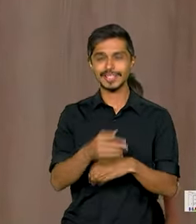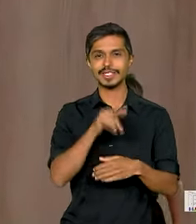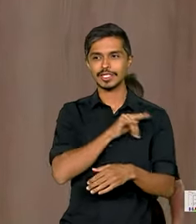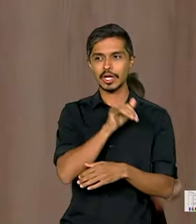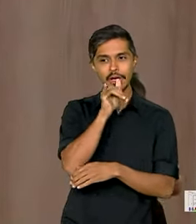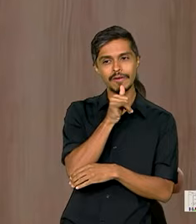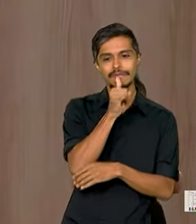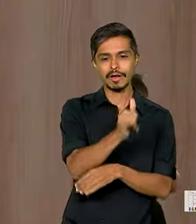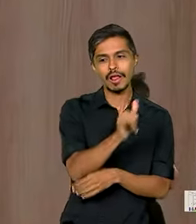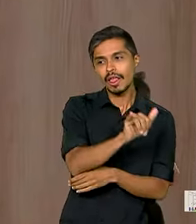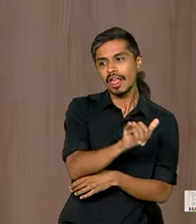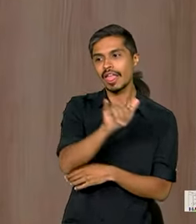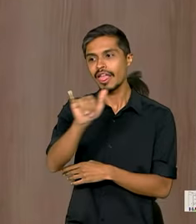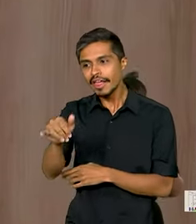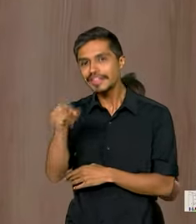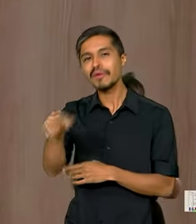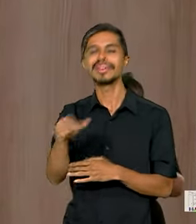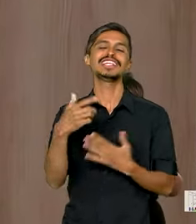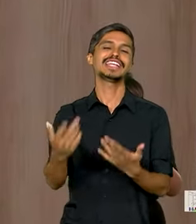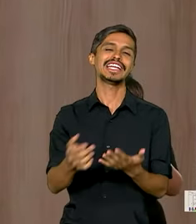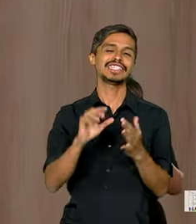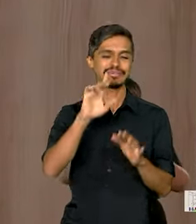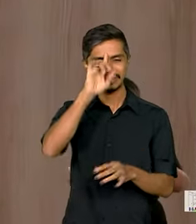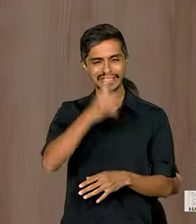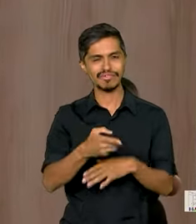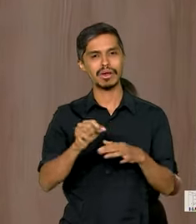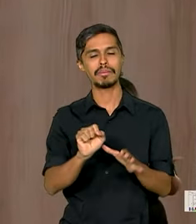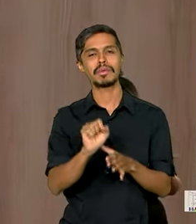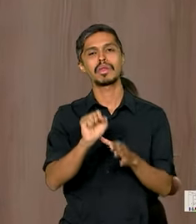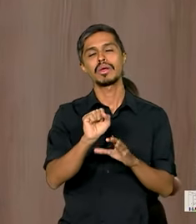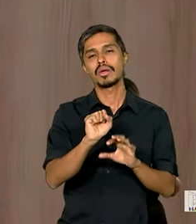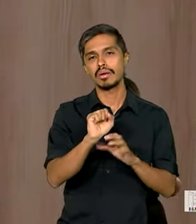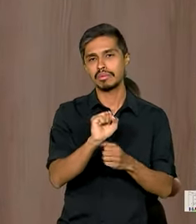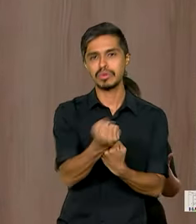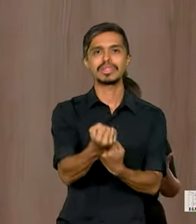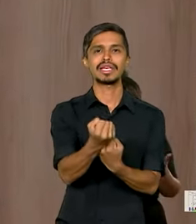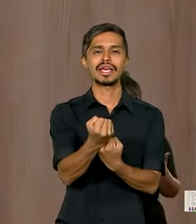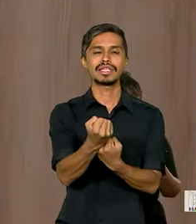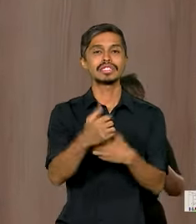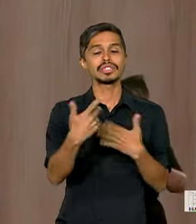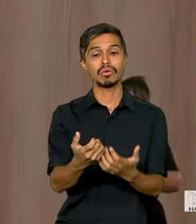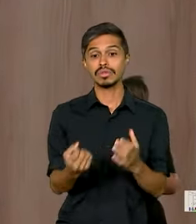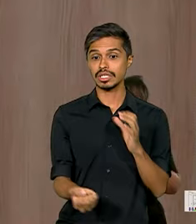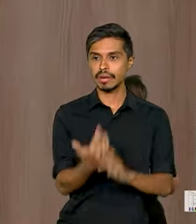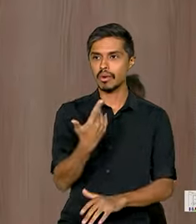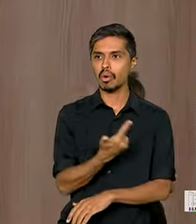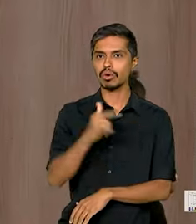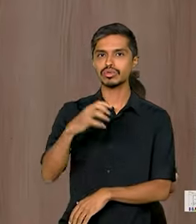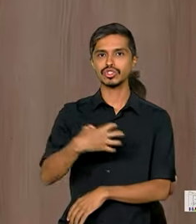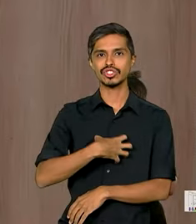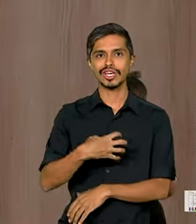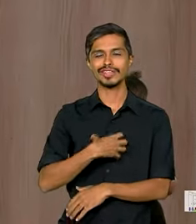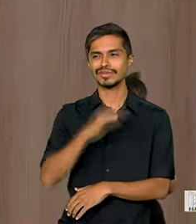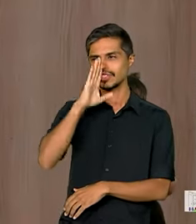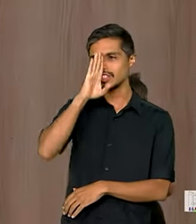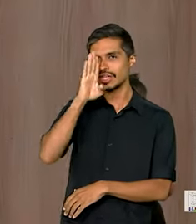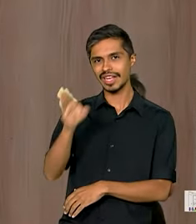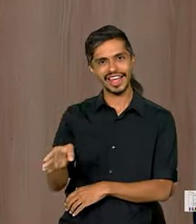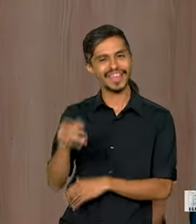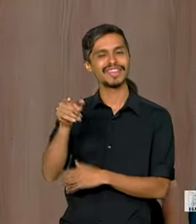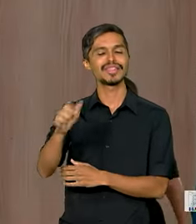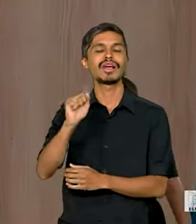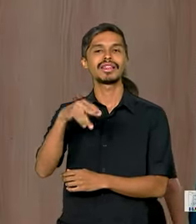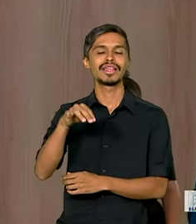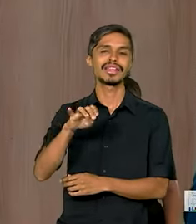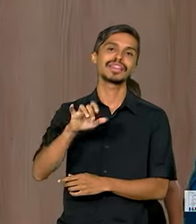as informações dos aparelhos para serem bloqueados. Então, basicamente, foi criar um outro caminho para colocar o consumidor, o